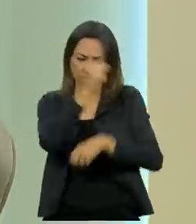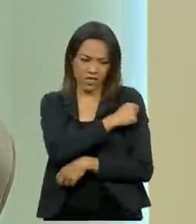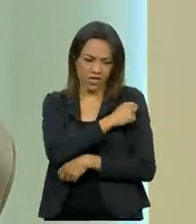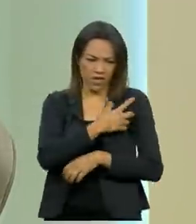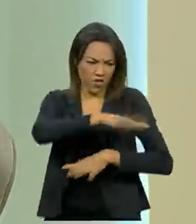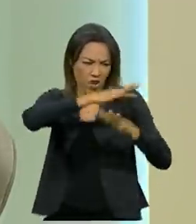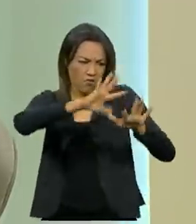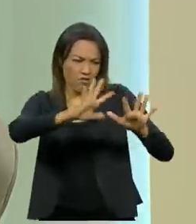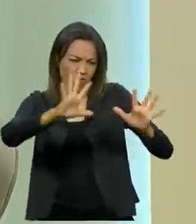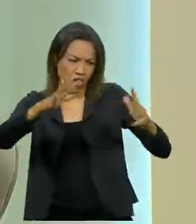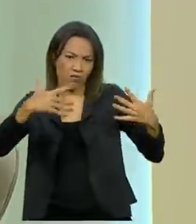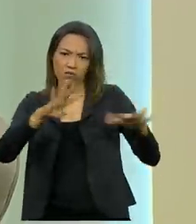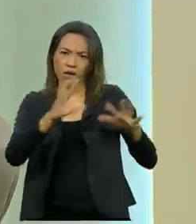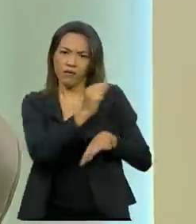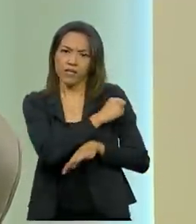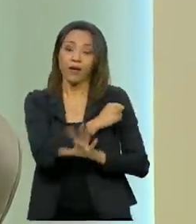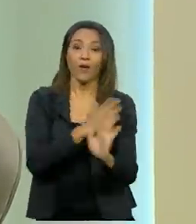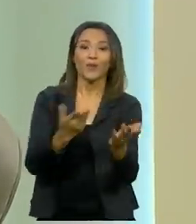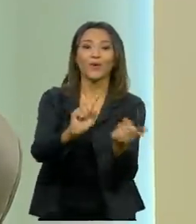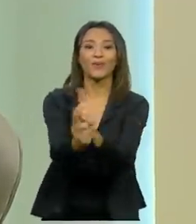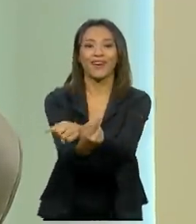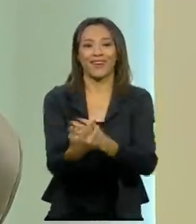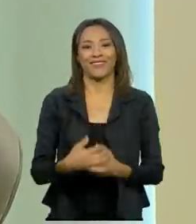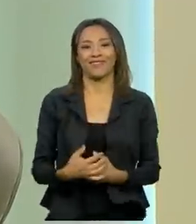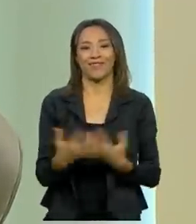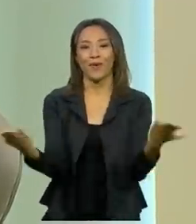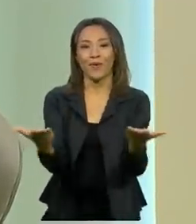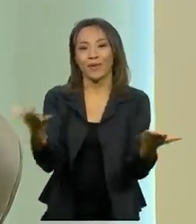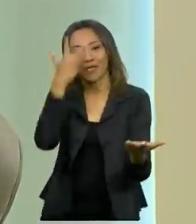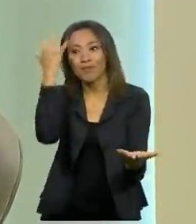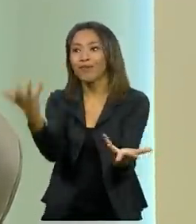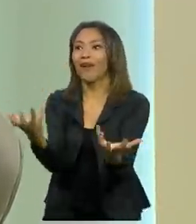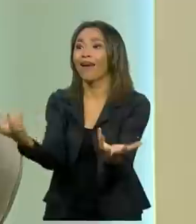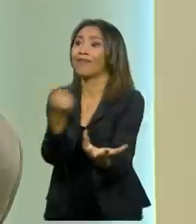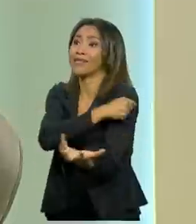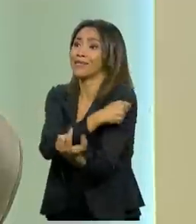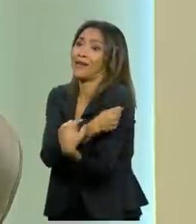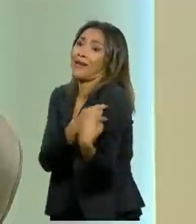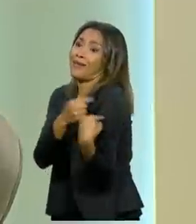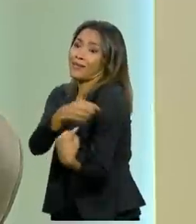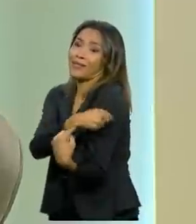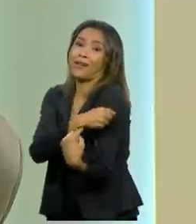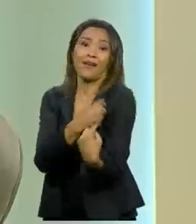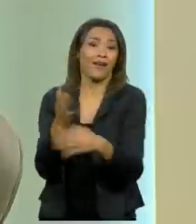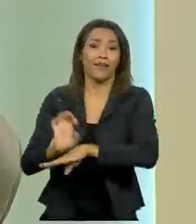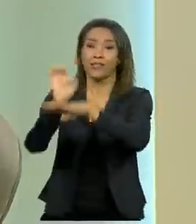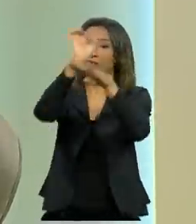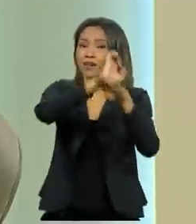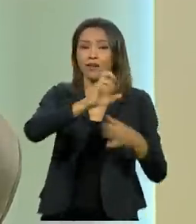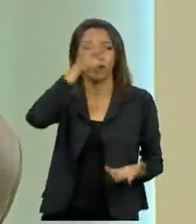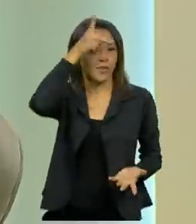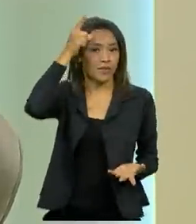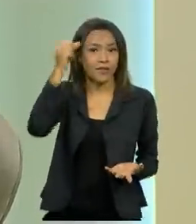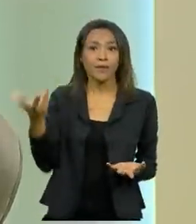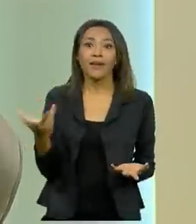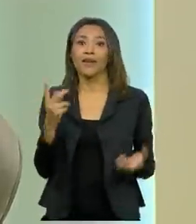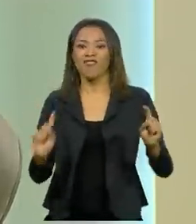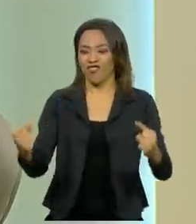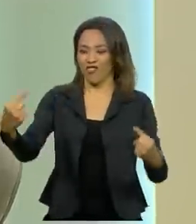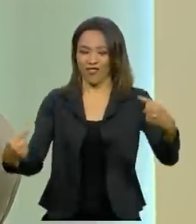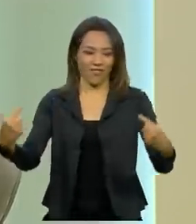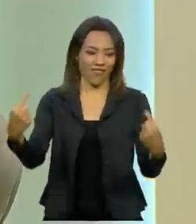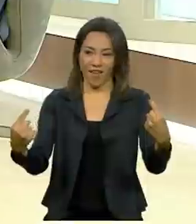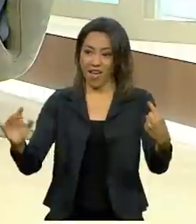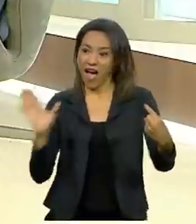Hoje é o contrário, é uma guerra de vacinas. É guerra para se vacinar, Estado, município, apostando para ver quem vacina mais